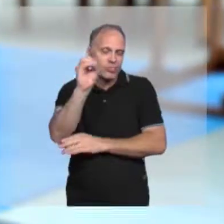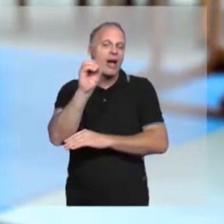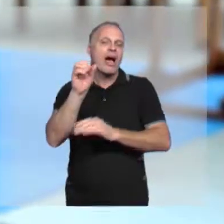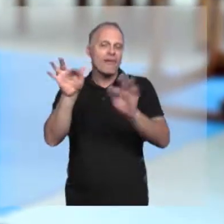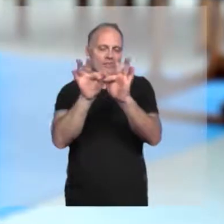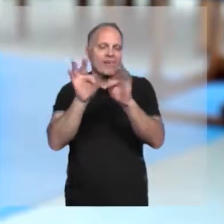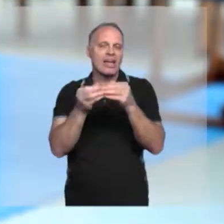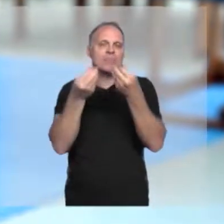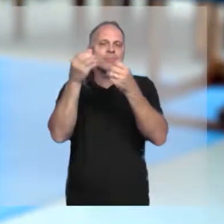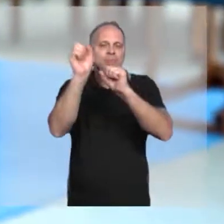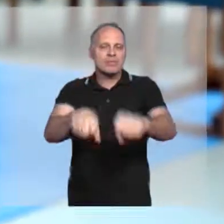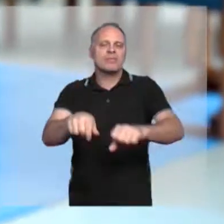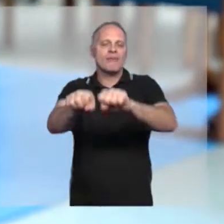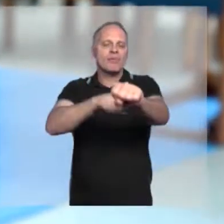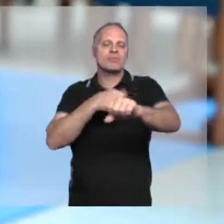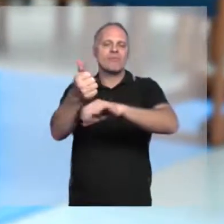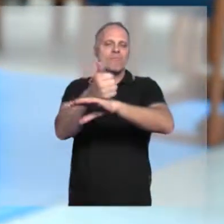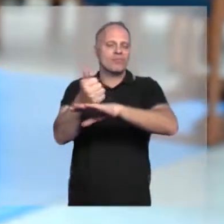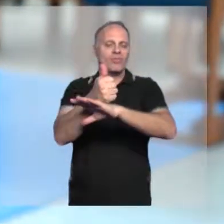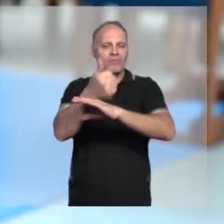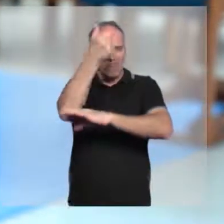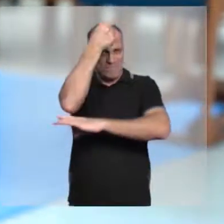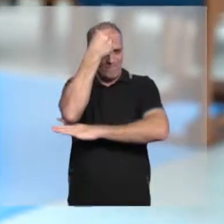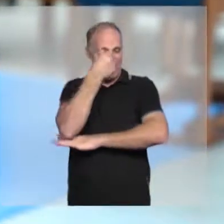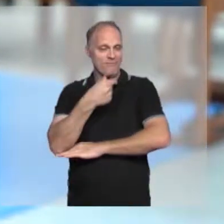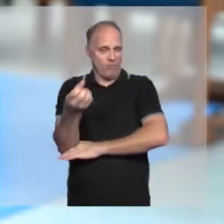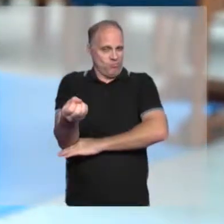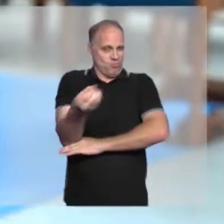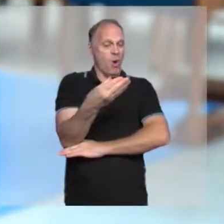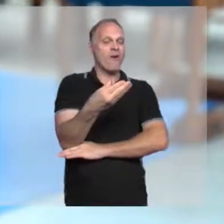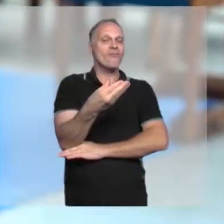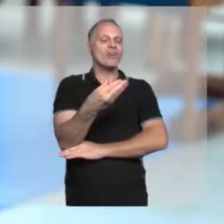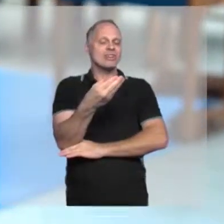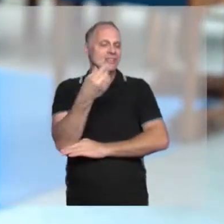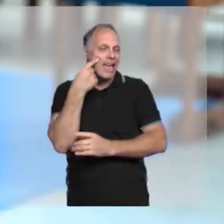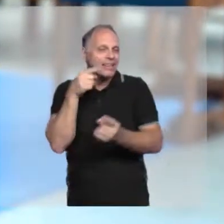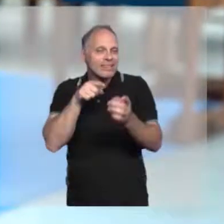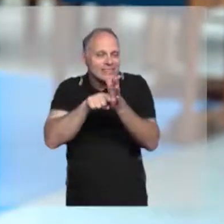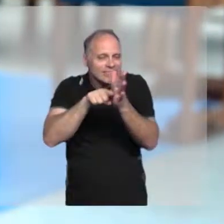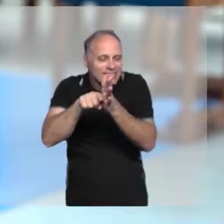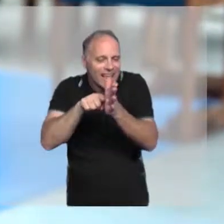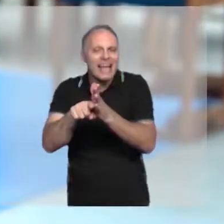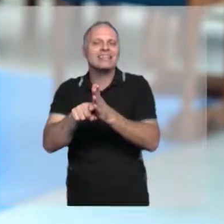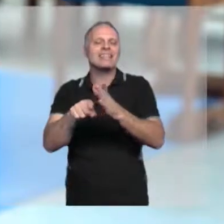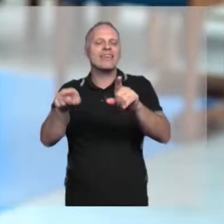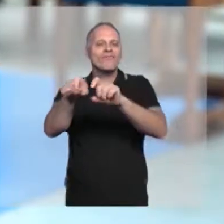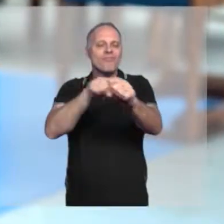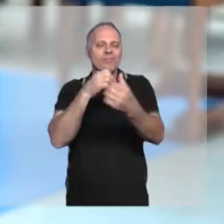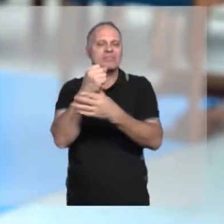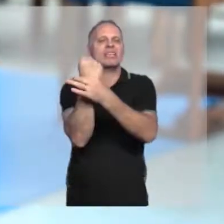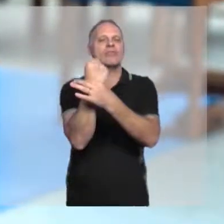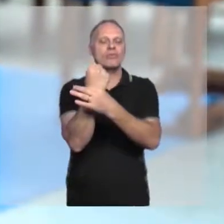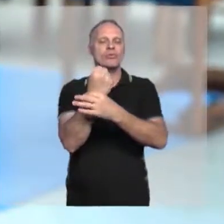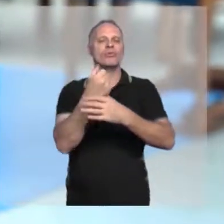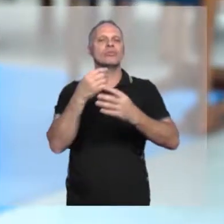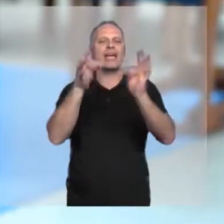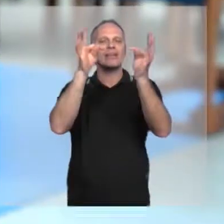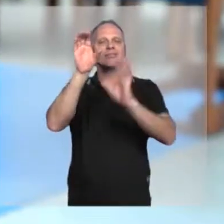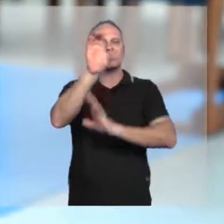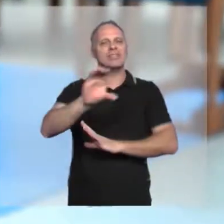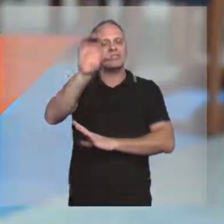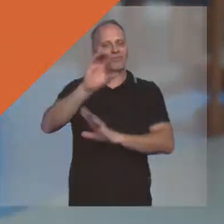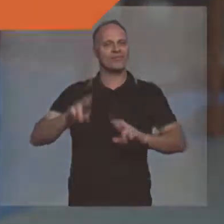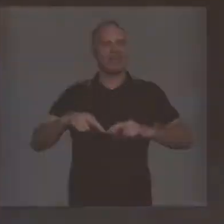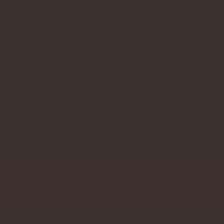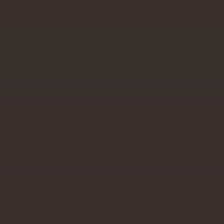possibilita a formação de profissionais com perfil inovador e generalista com sólida formação técnico-científica na